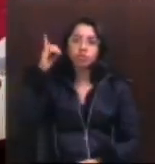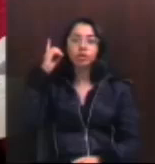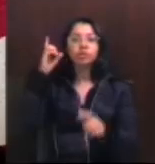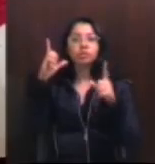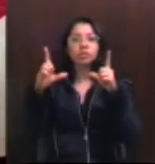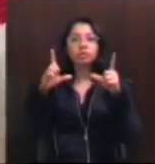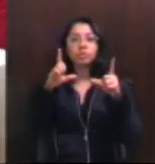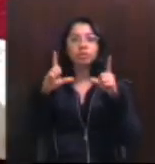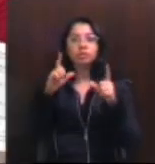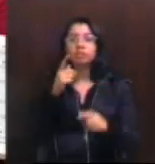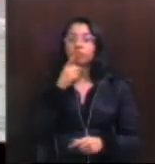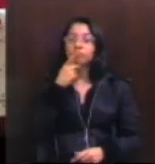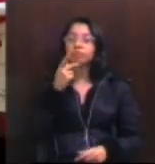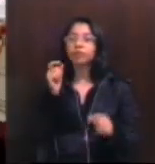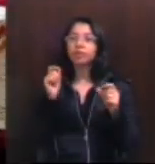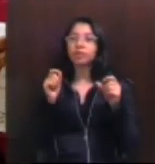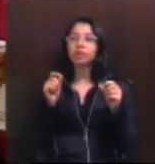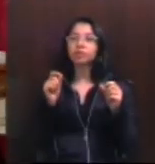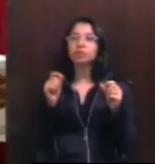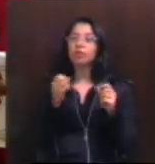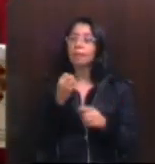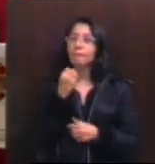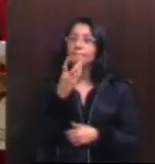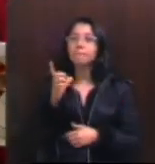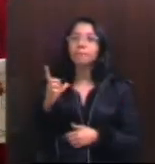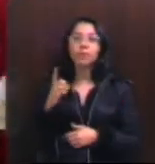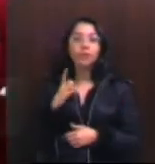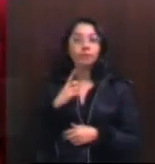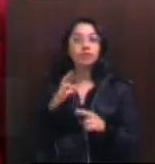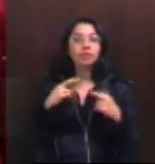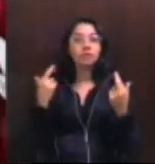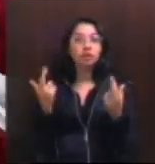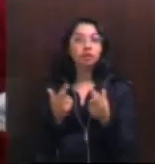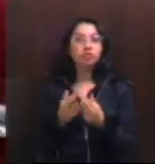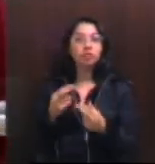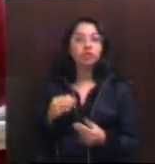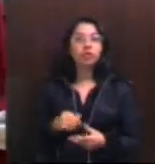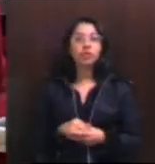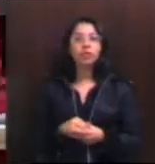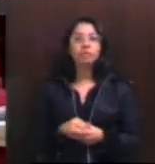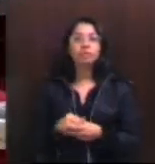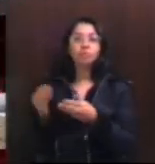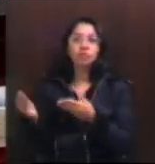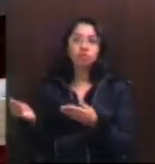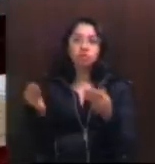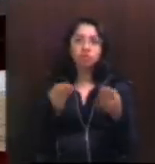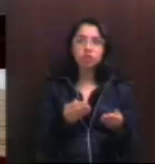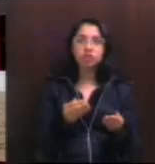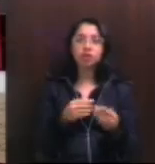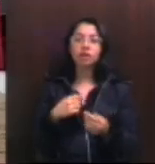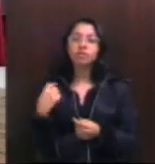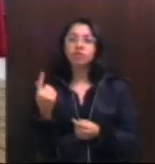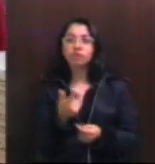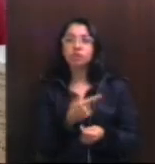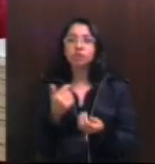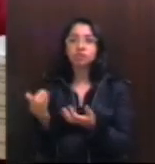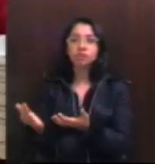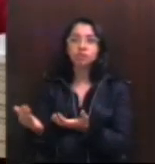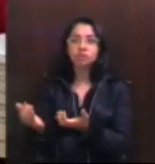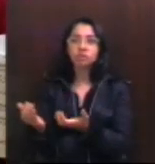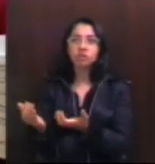imprensa, dizer que é muito bom ter esse teu grande expediente, Manuela, onde tu traz aqui a nossa juventude